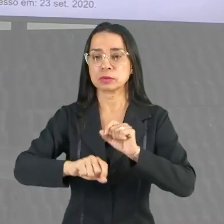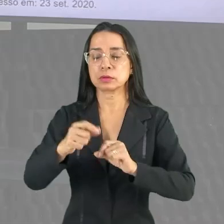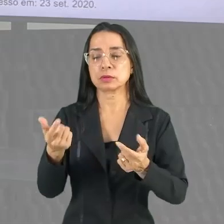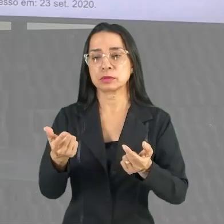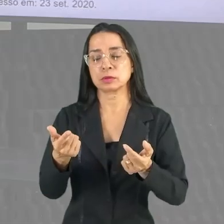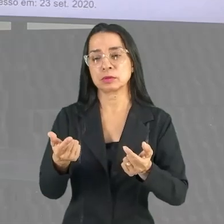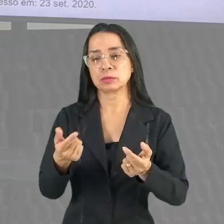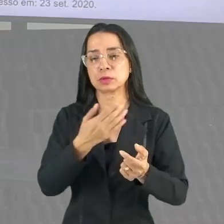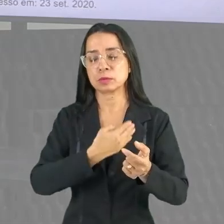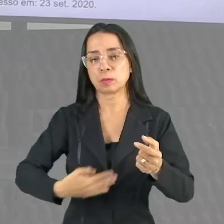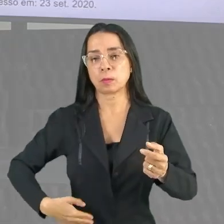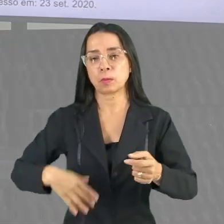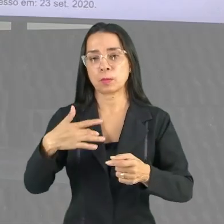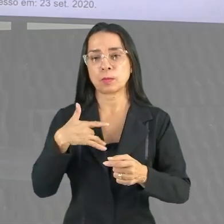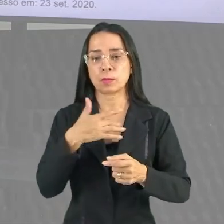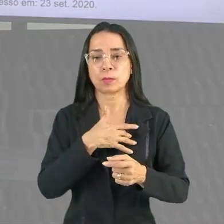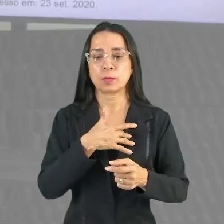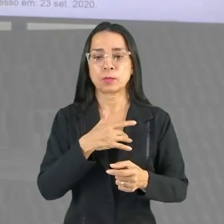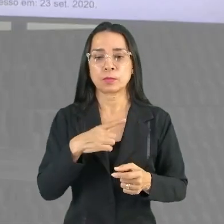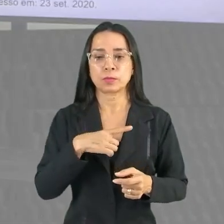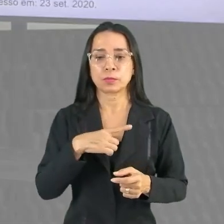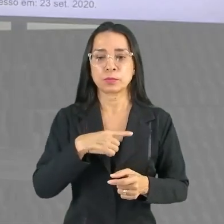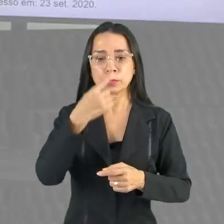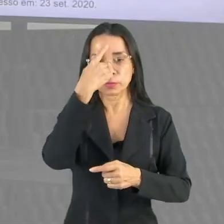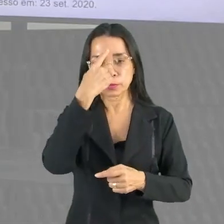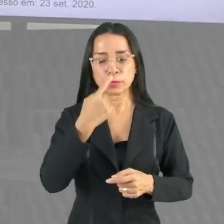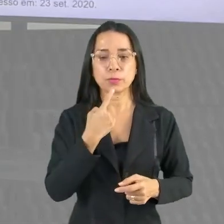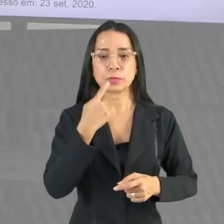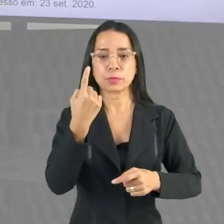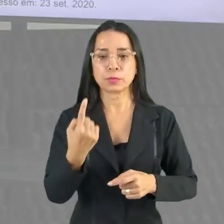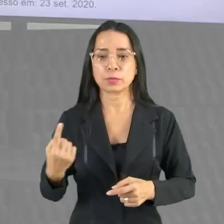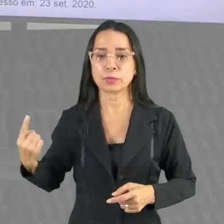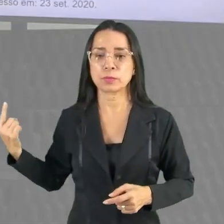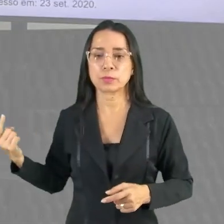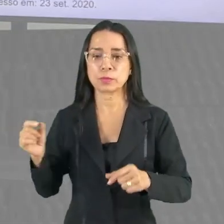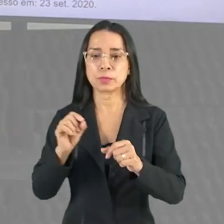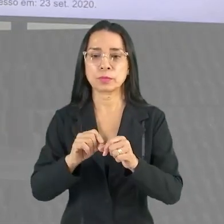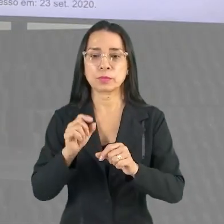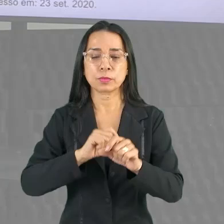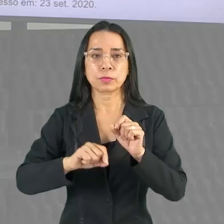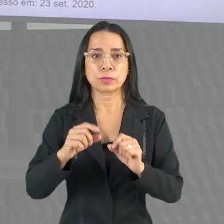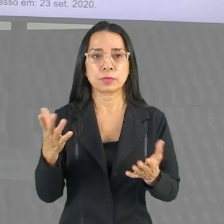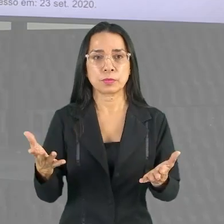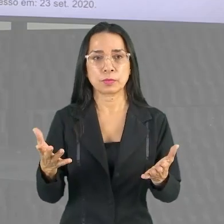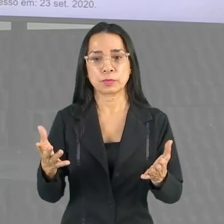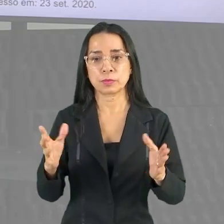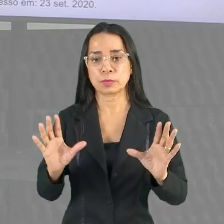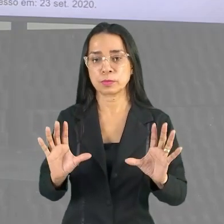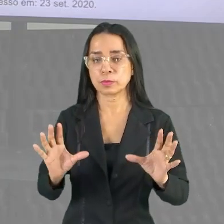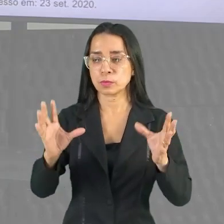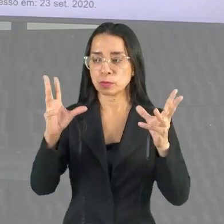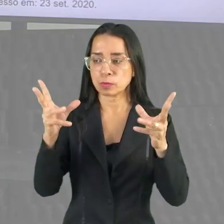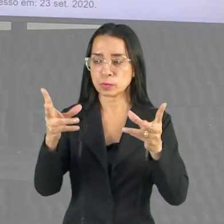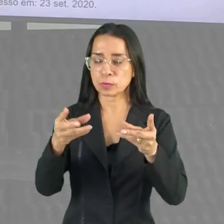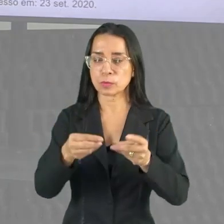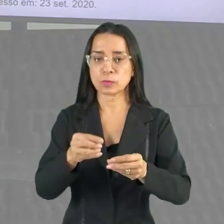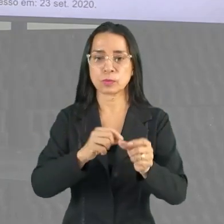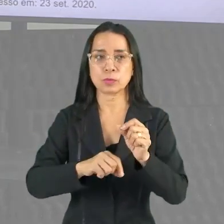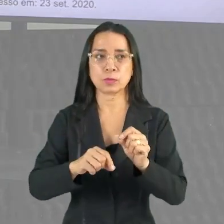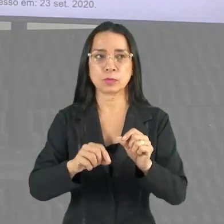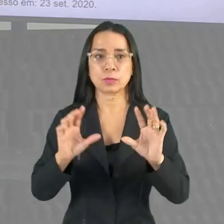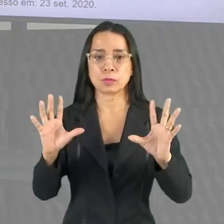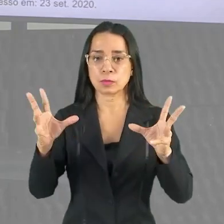ter lá essa imagem onde ele faz um aparato, um